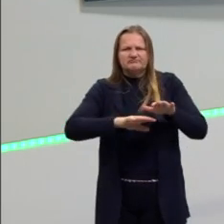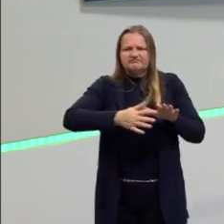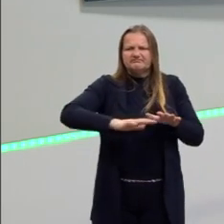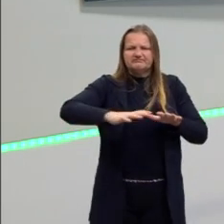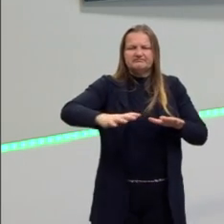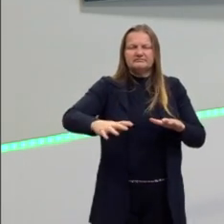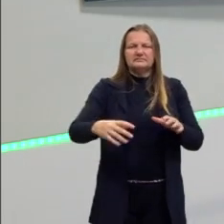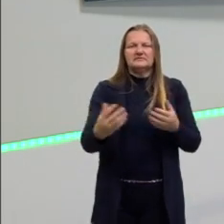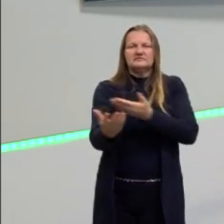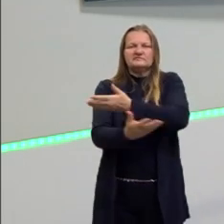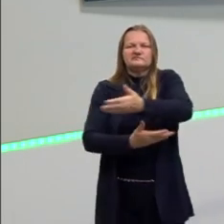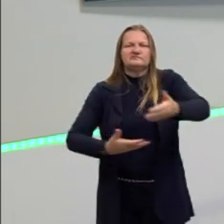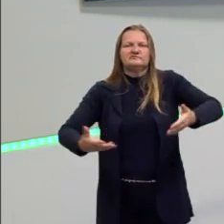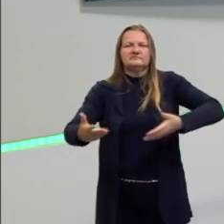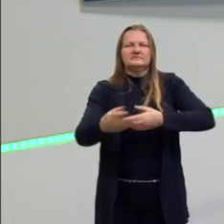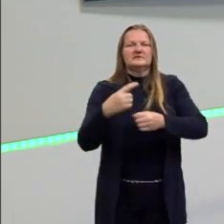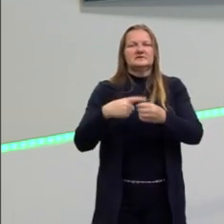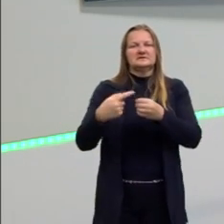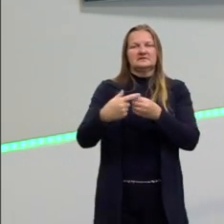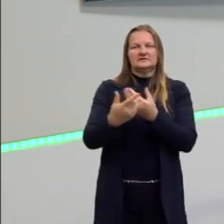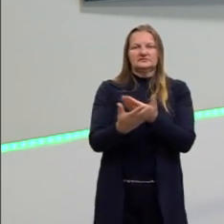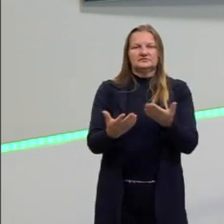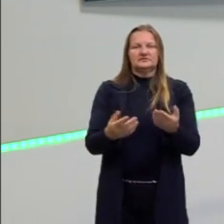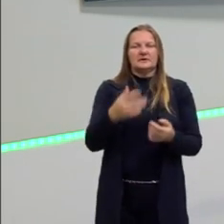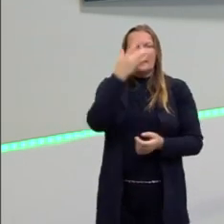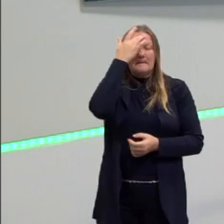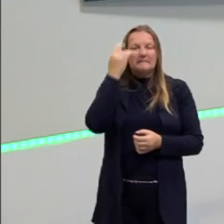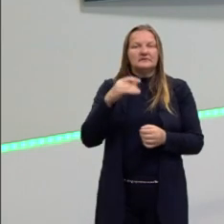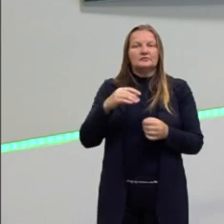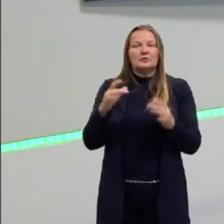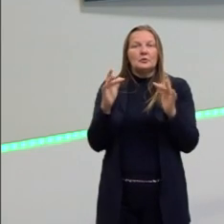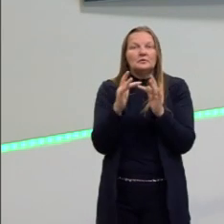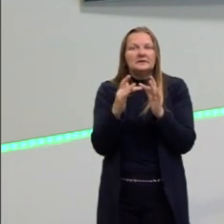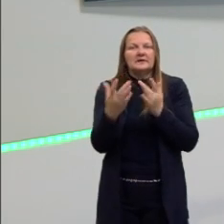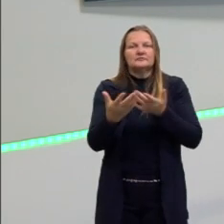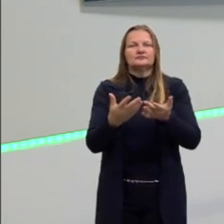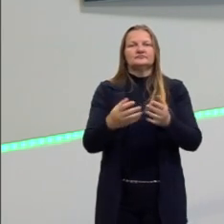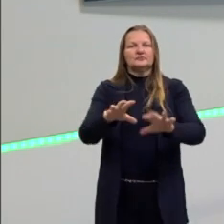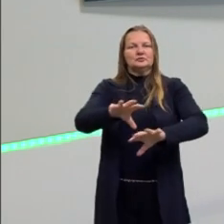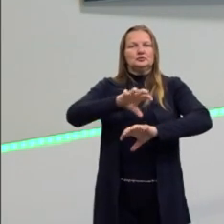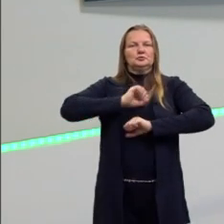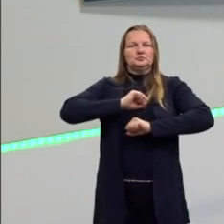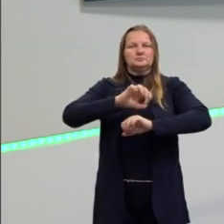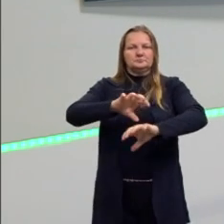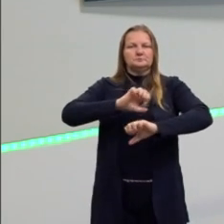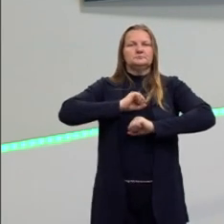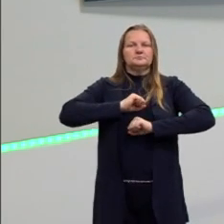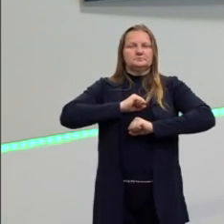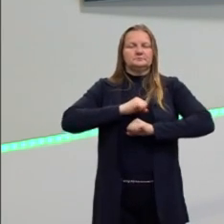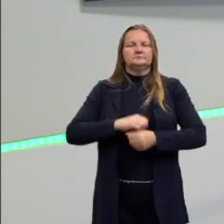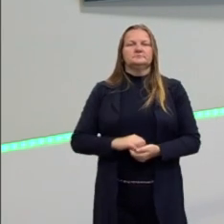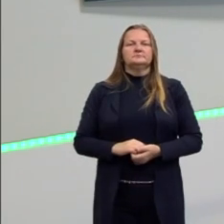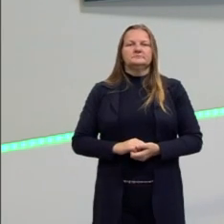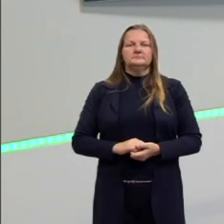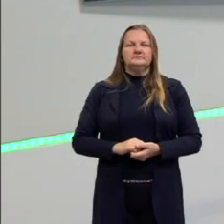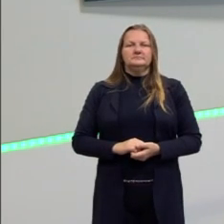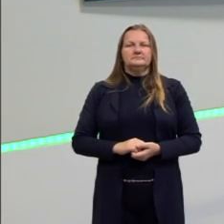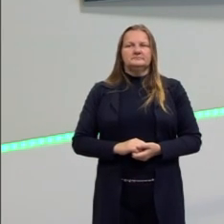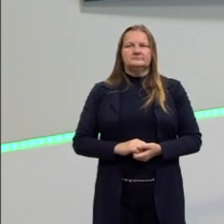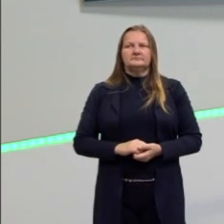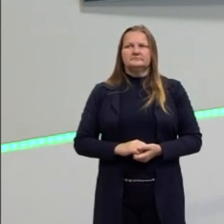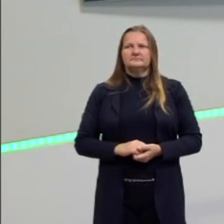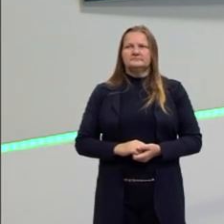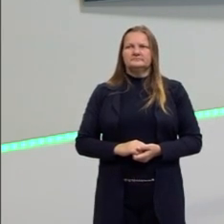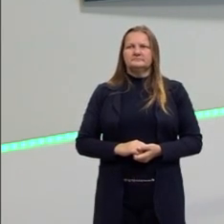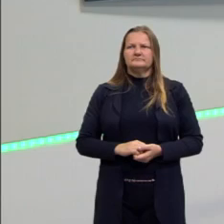esgotos e vai espalhar pela cidade. Aí, a pessoa vai entrar em contato num dia que vai ter alguma enchente. Então,